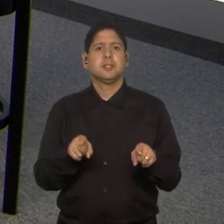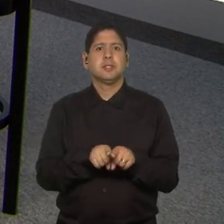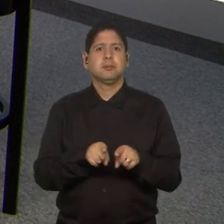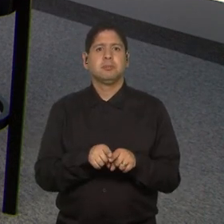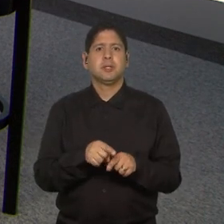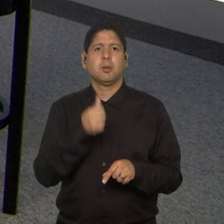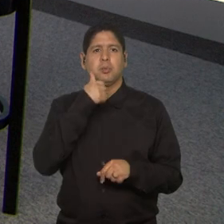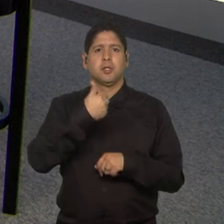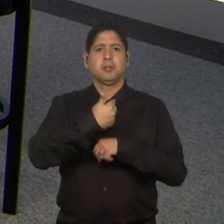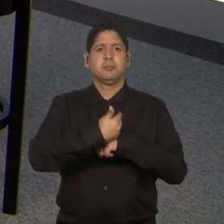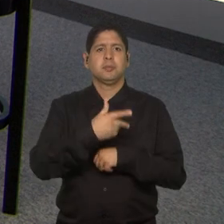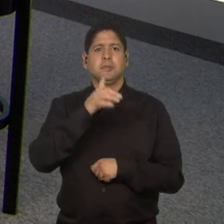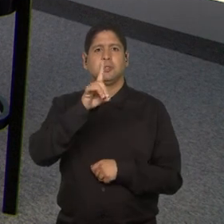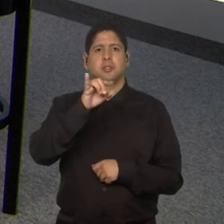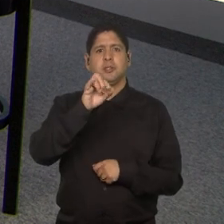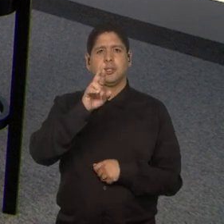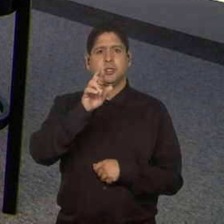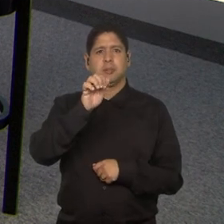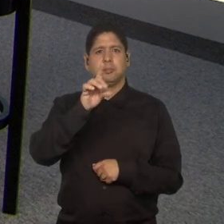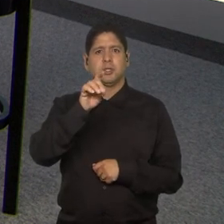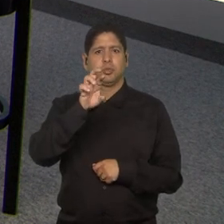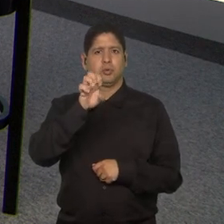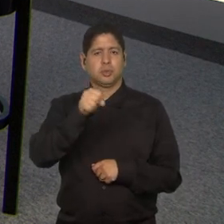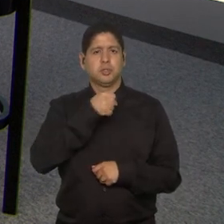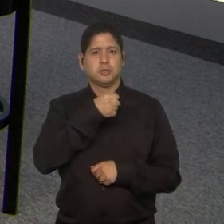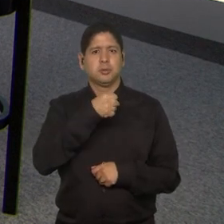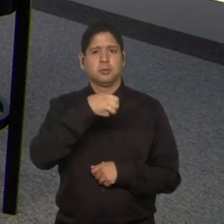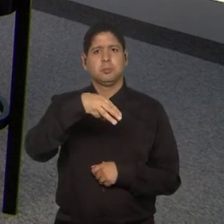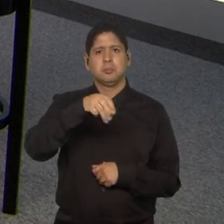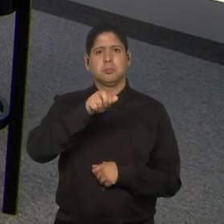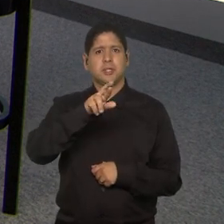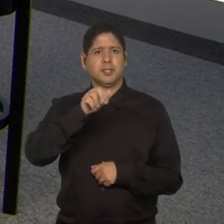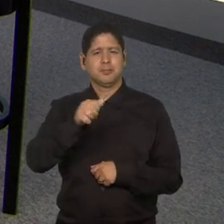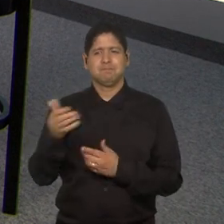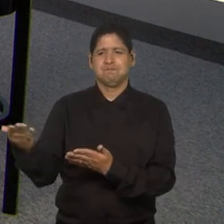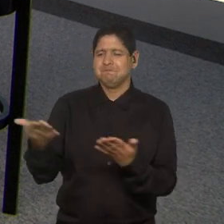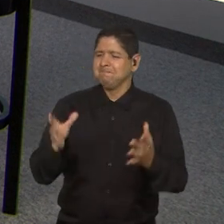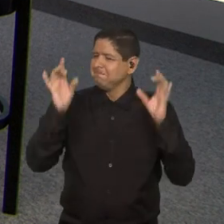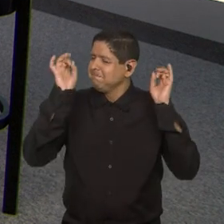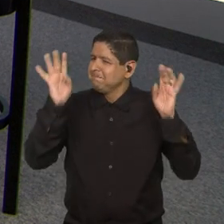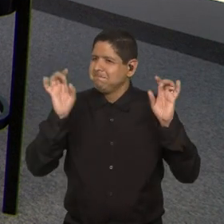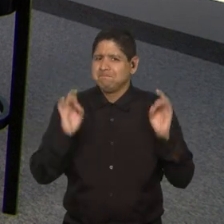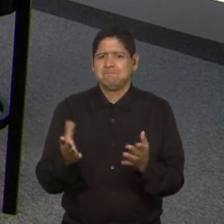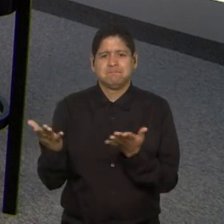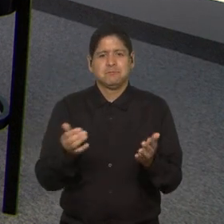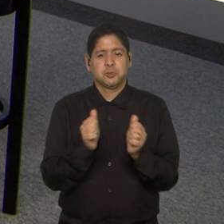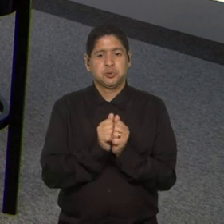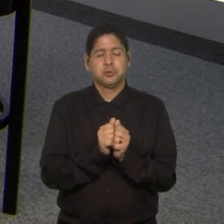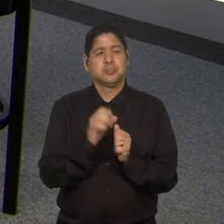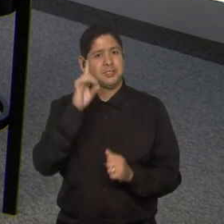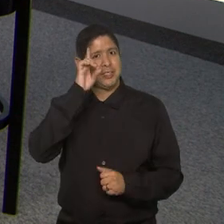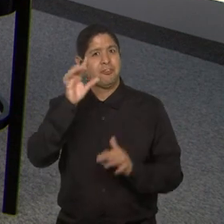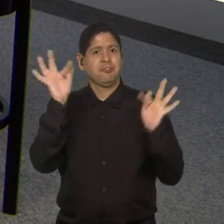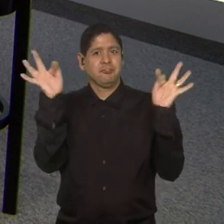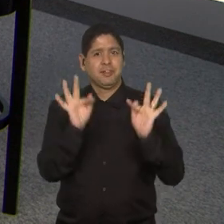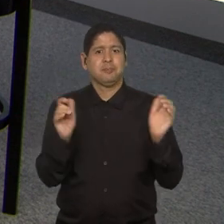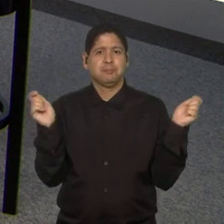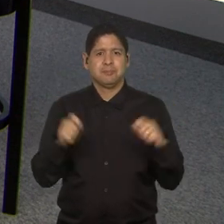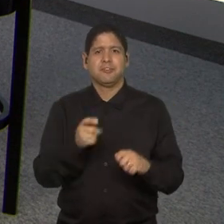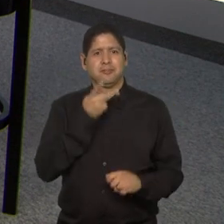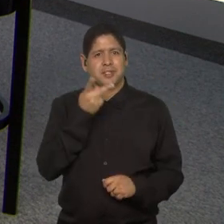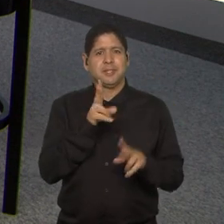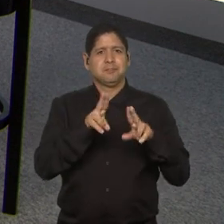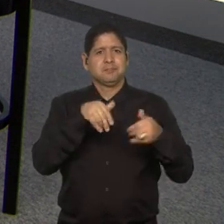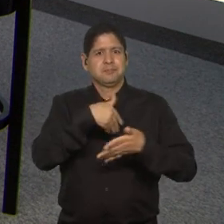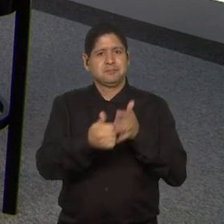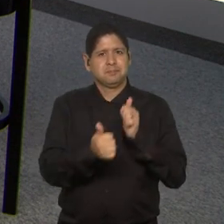repórter do site de Ibradoras, Maíra Nunes. Que honra recebê-los. Que dia feliz a gente poder falar de futebol